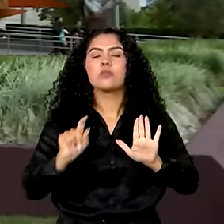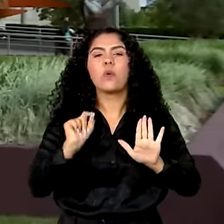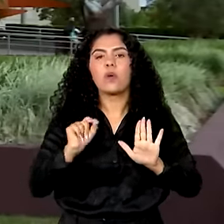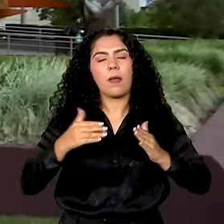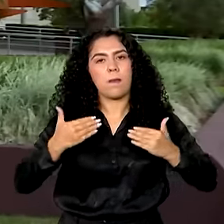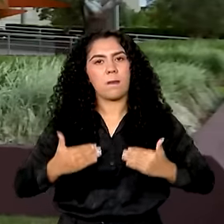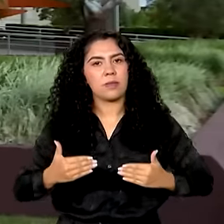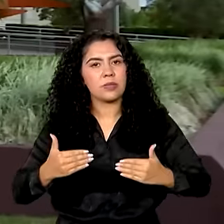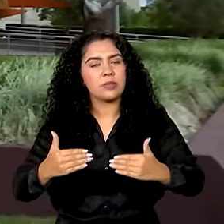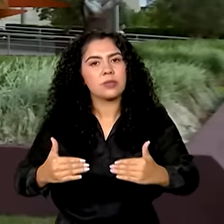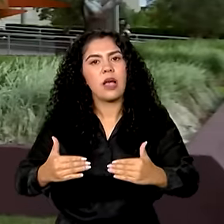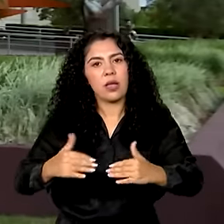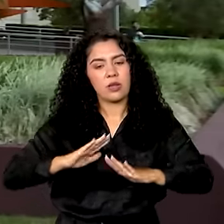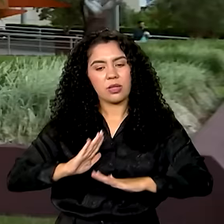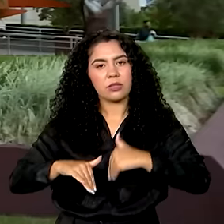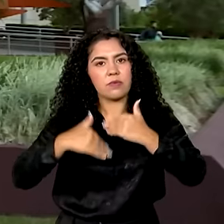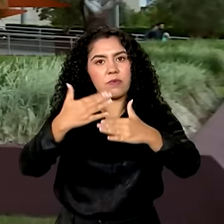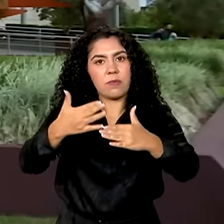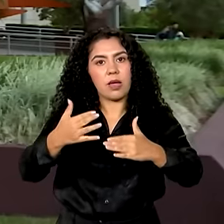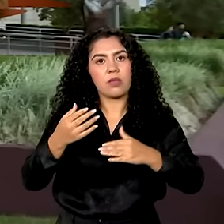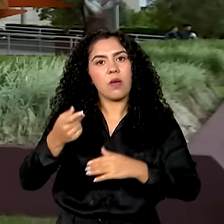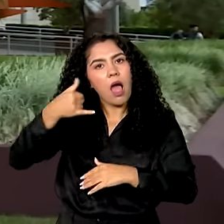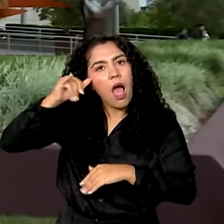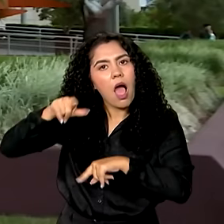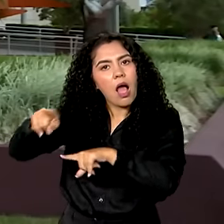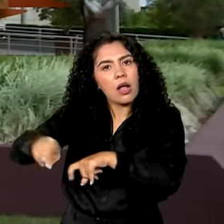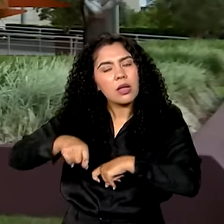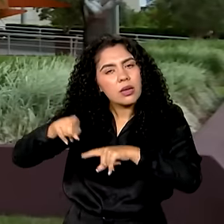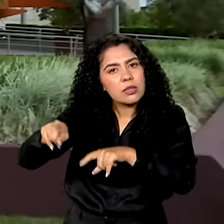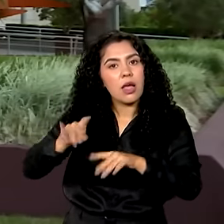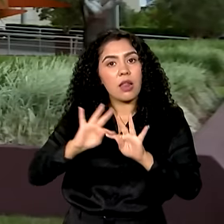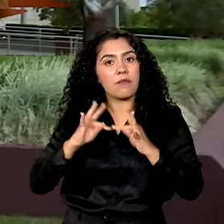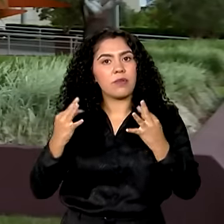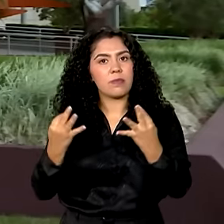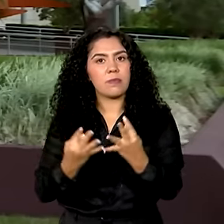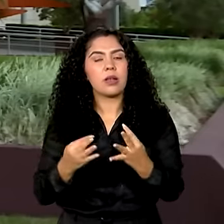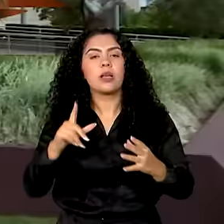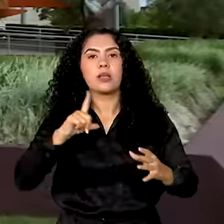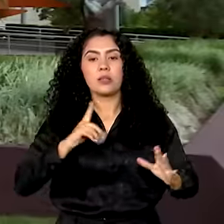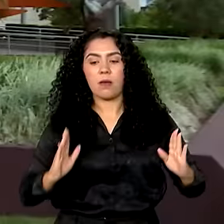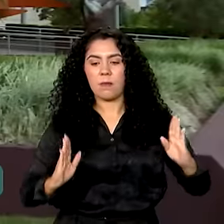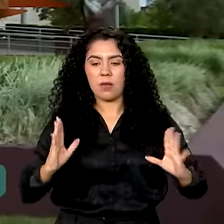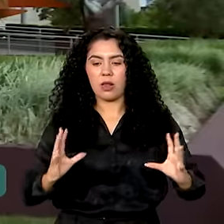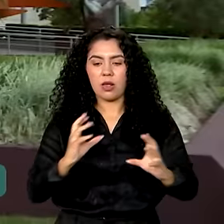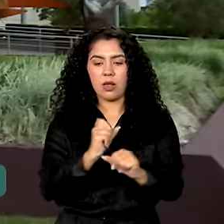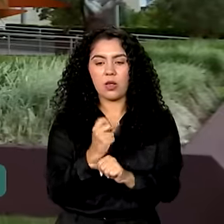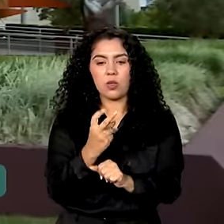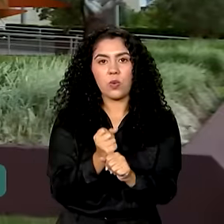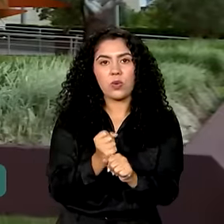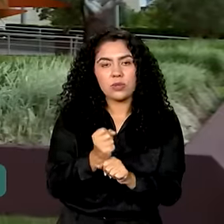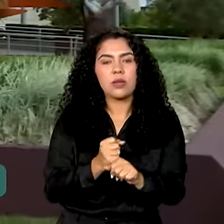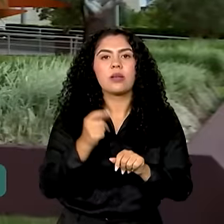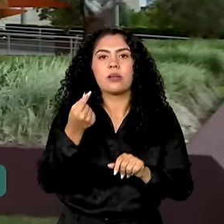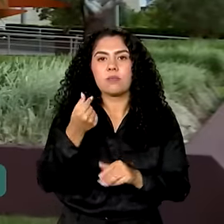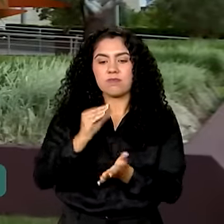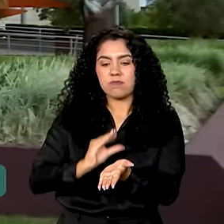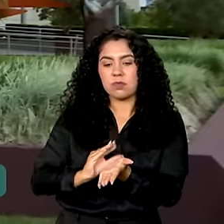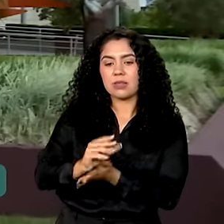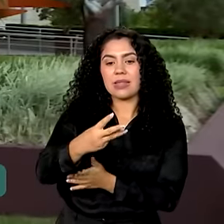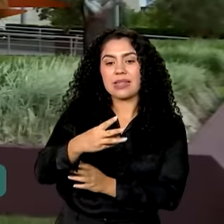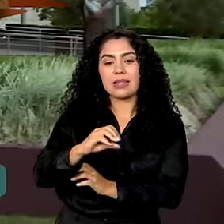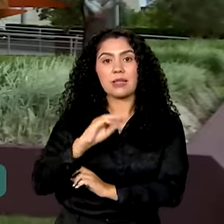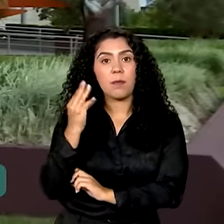Agrário e Agricultura Familiar tem a vigência de dois anos e prevê um aporte de mais de 30 milhões de reais.